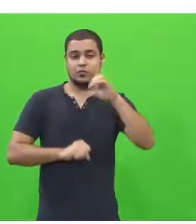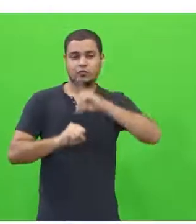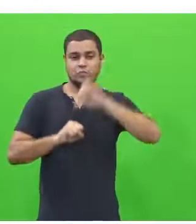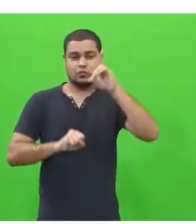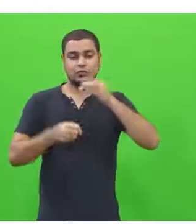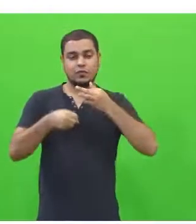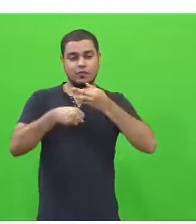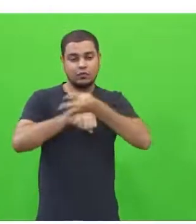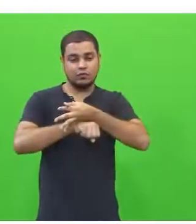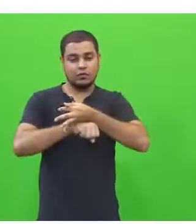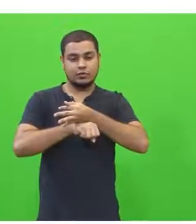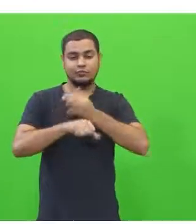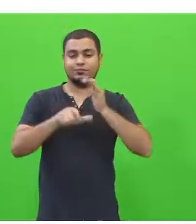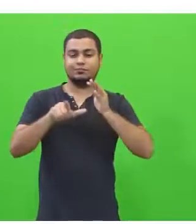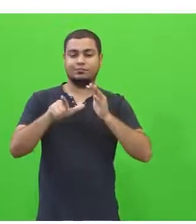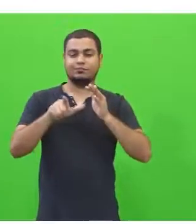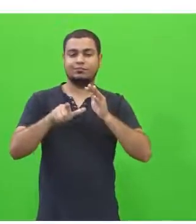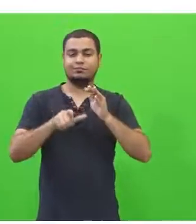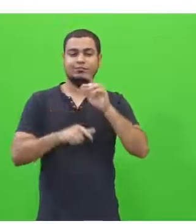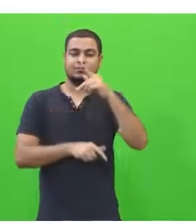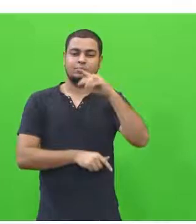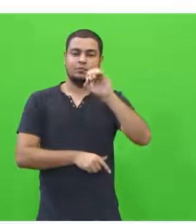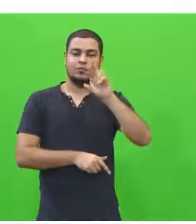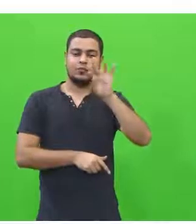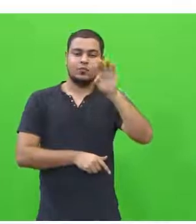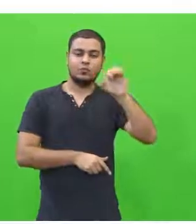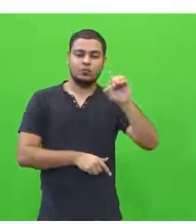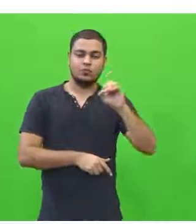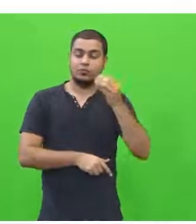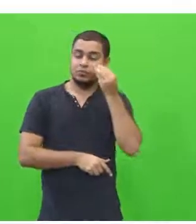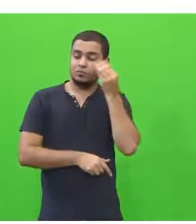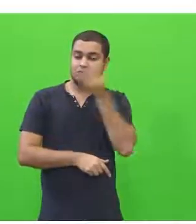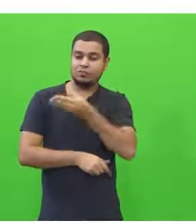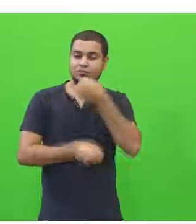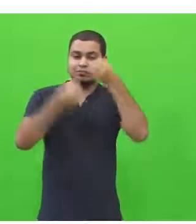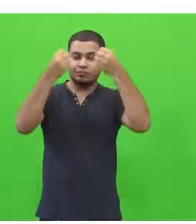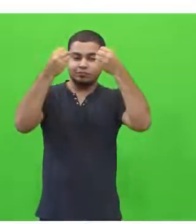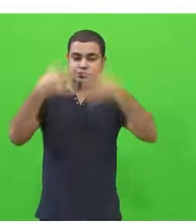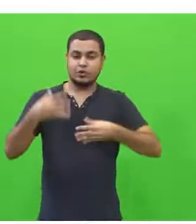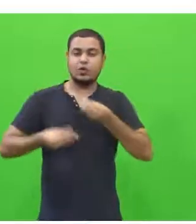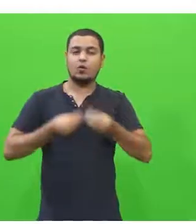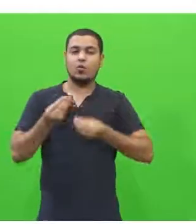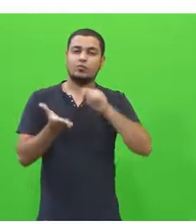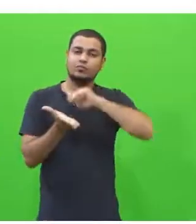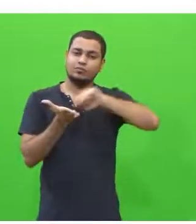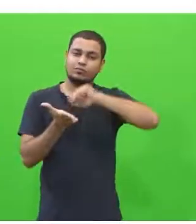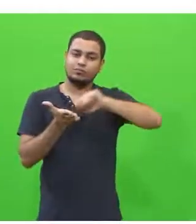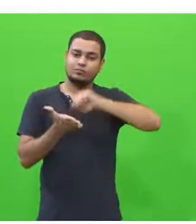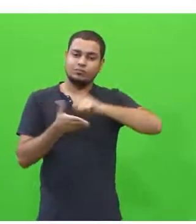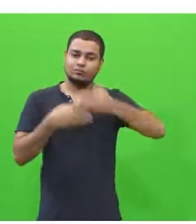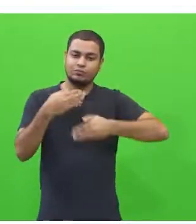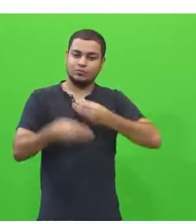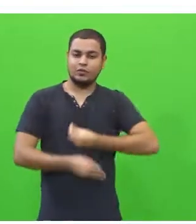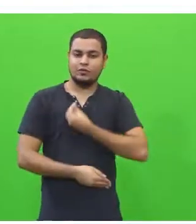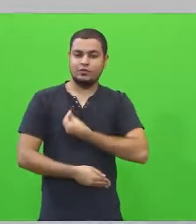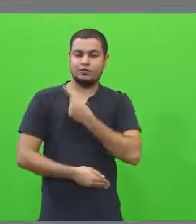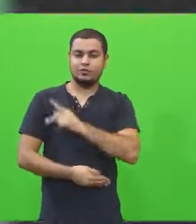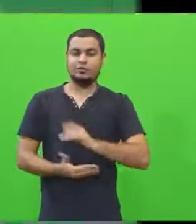Faculdade de Letras da Universidade de Porto. Ouçam o que ela tem a dizer sobre o processo de escrita na vida dela.